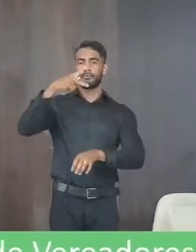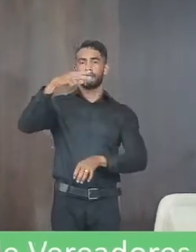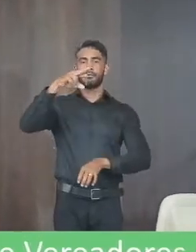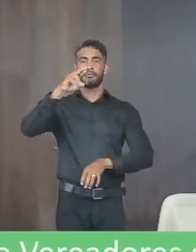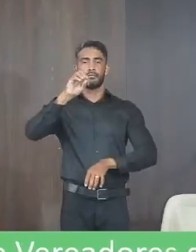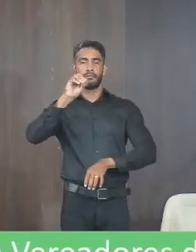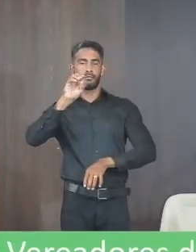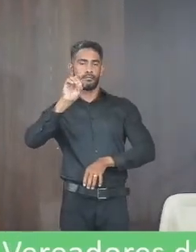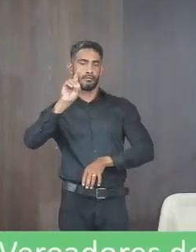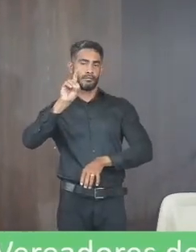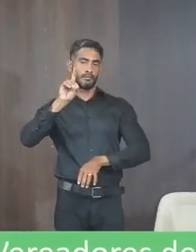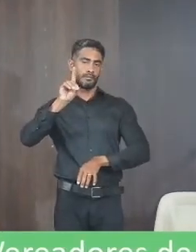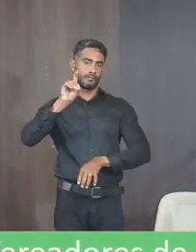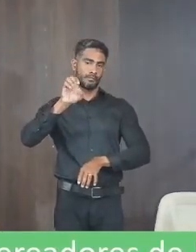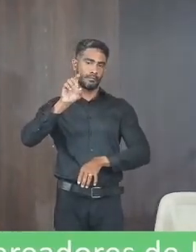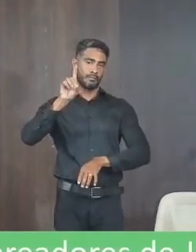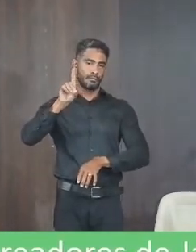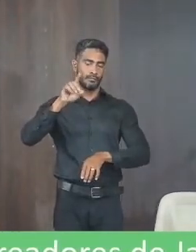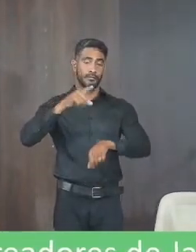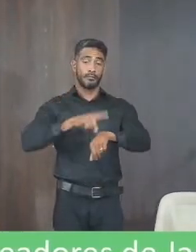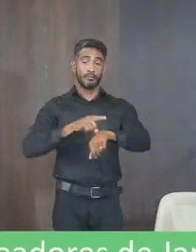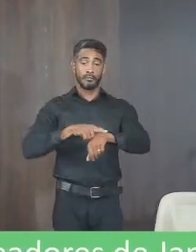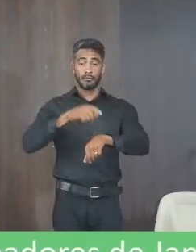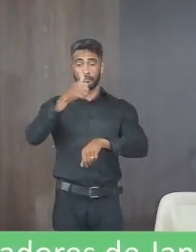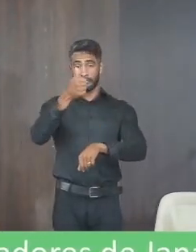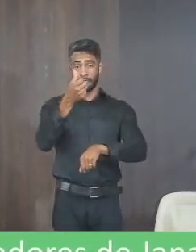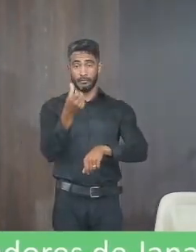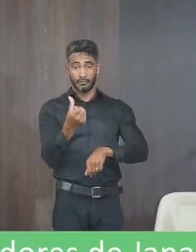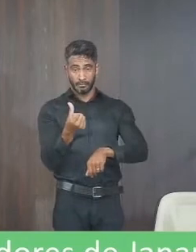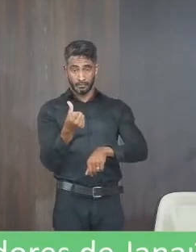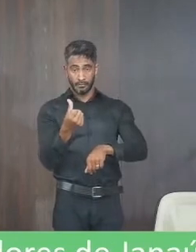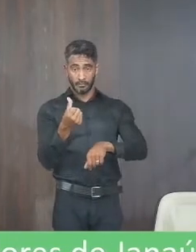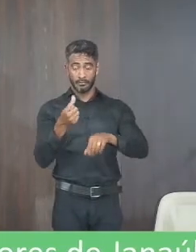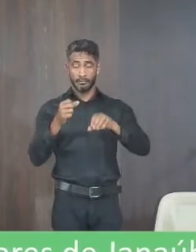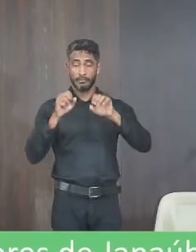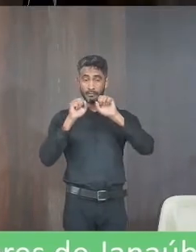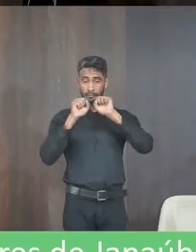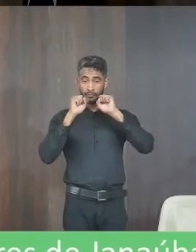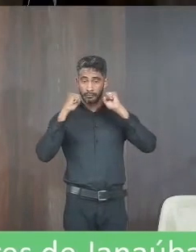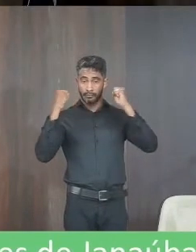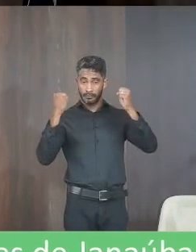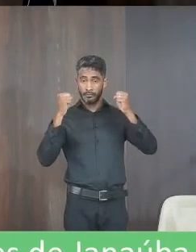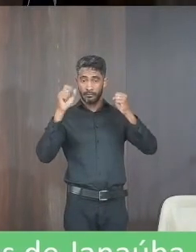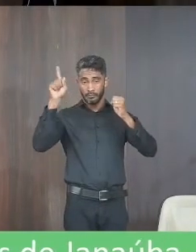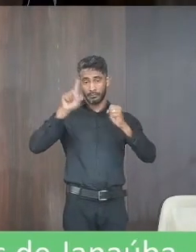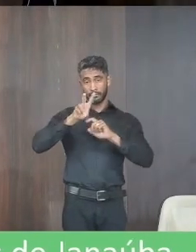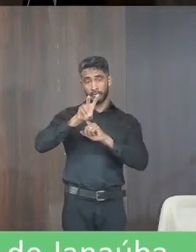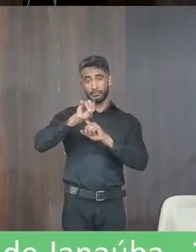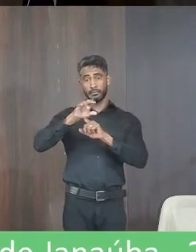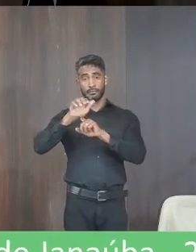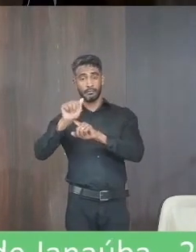data de 2 de dezembro de 2022 horário 16h30 local Ginásio Polesportivo da Vila Novas Poções